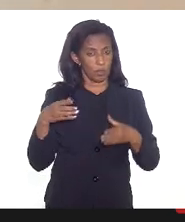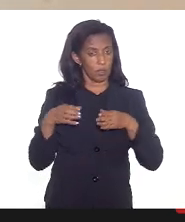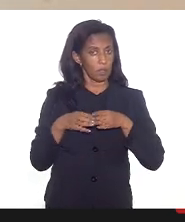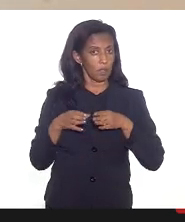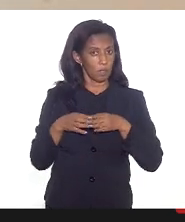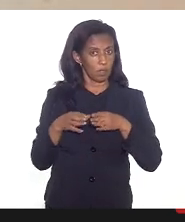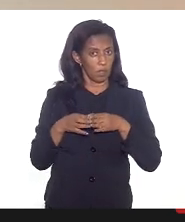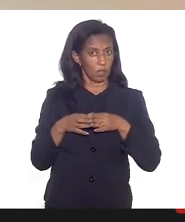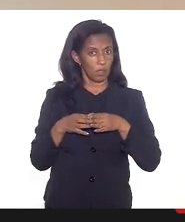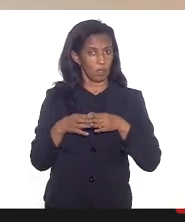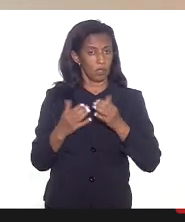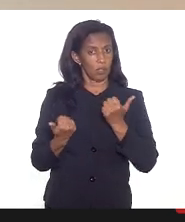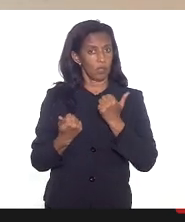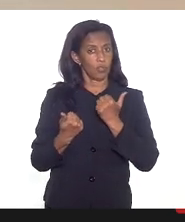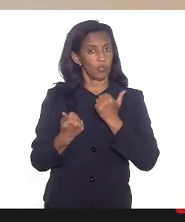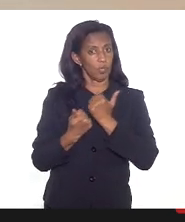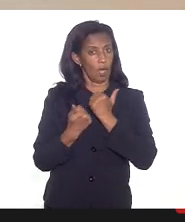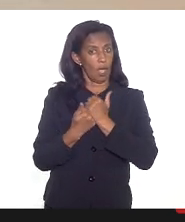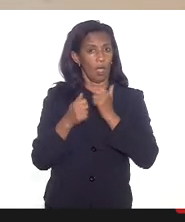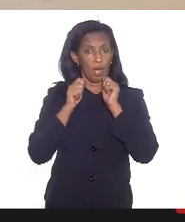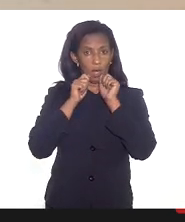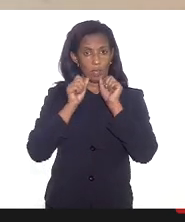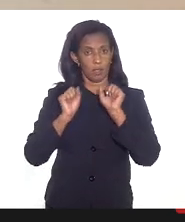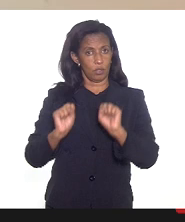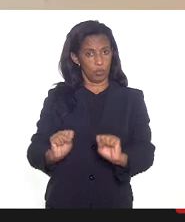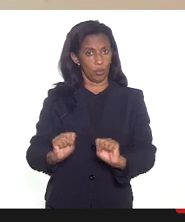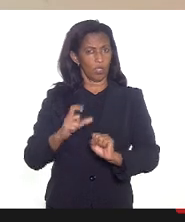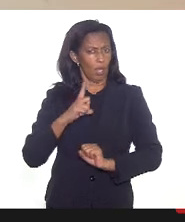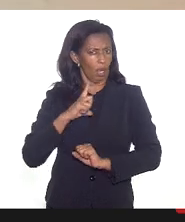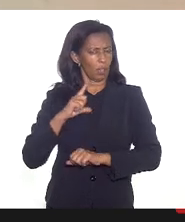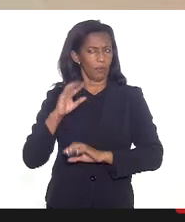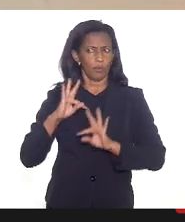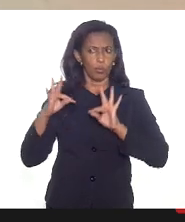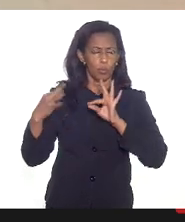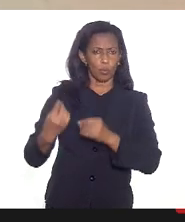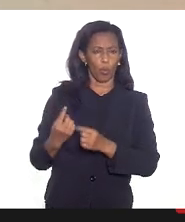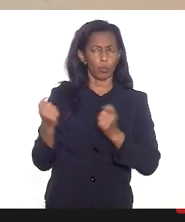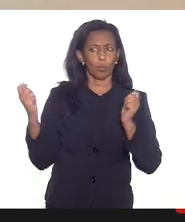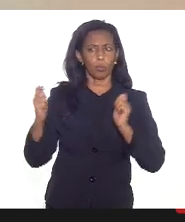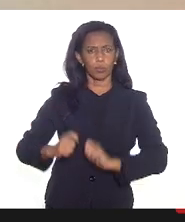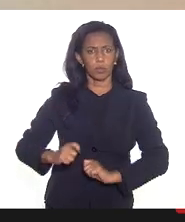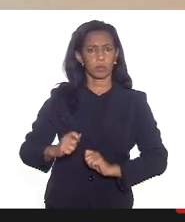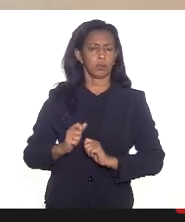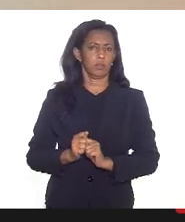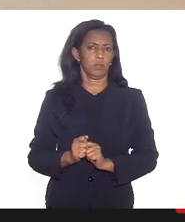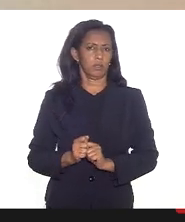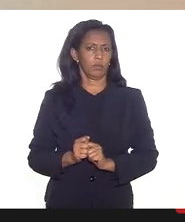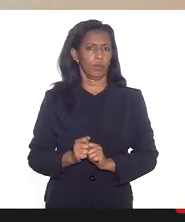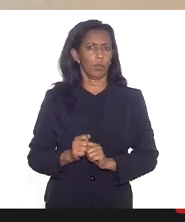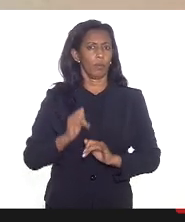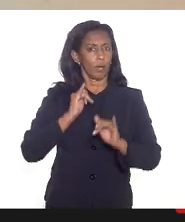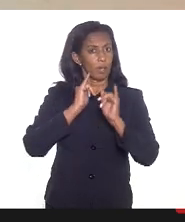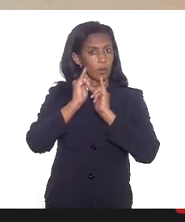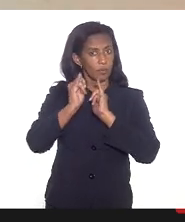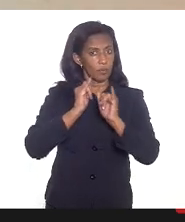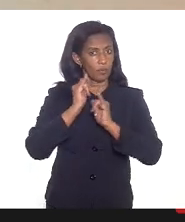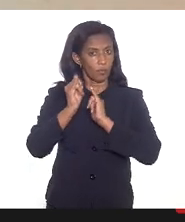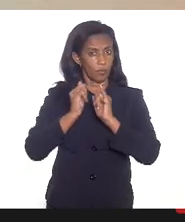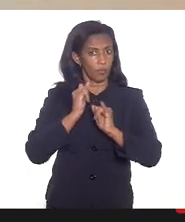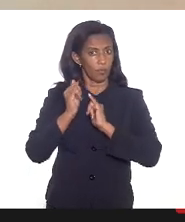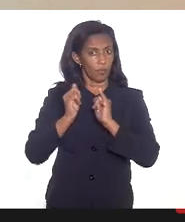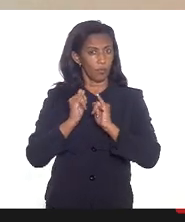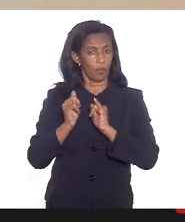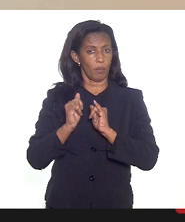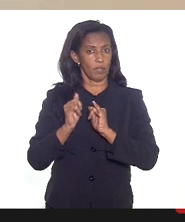assessoria como eu falei ela tem feito todo todo possível para disseminar a informação através